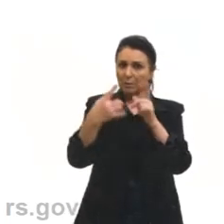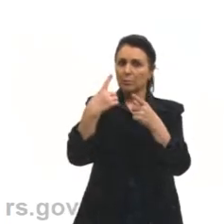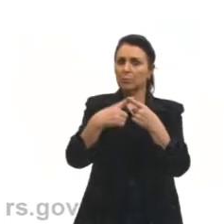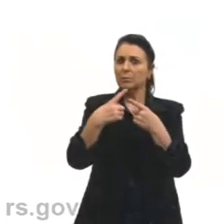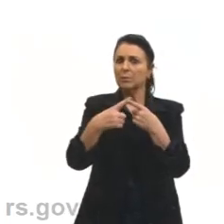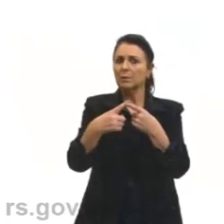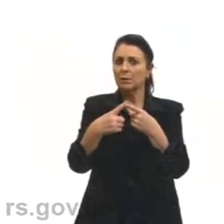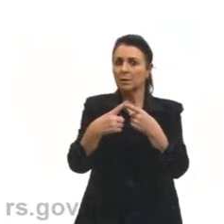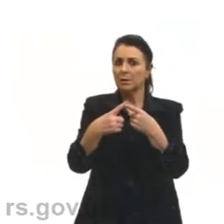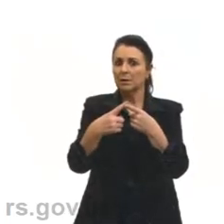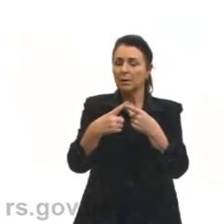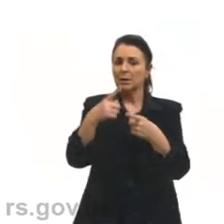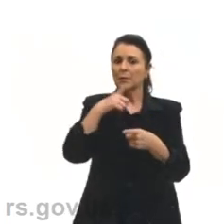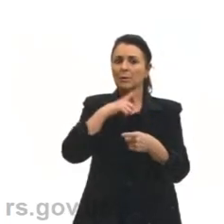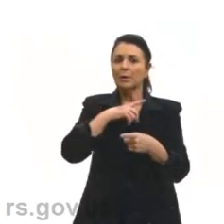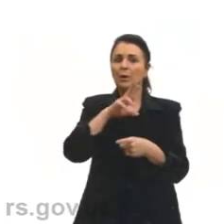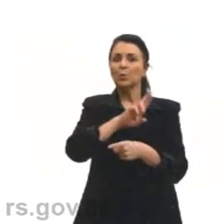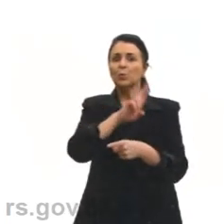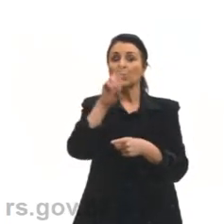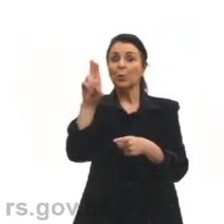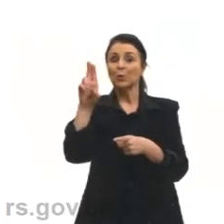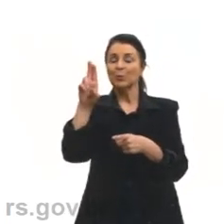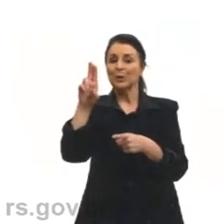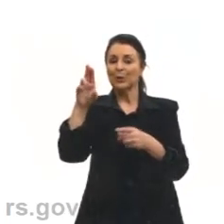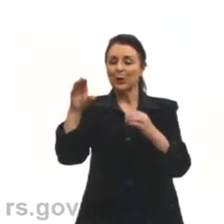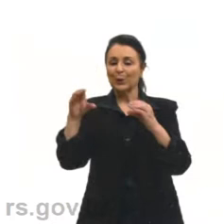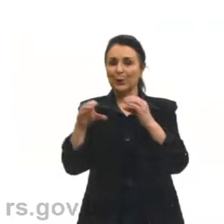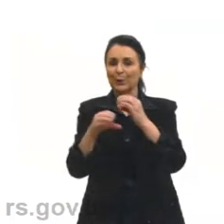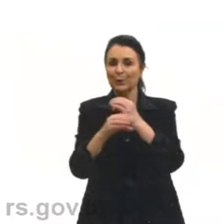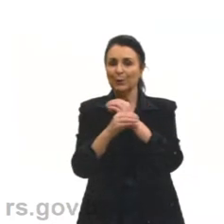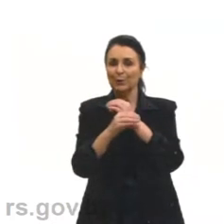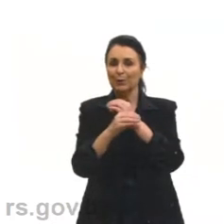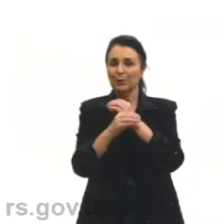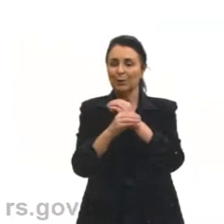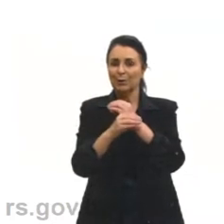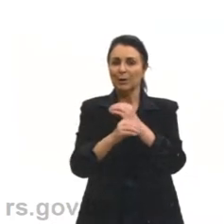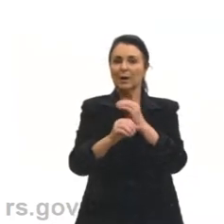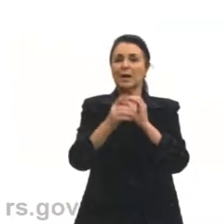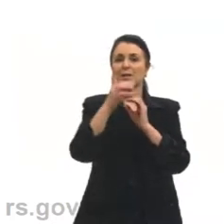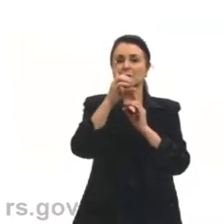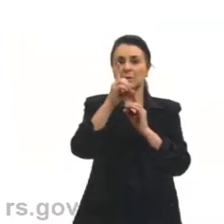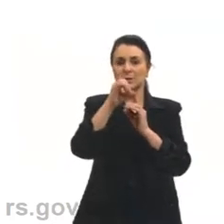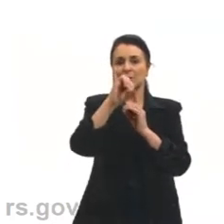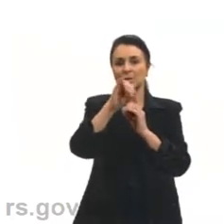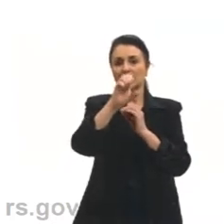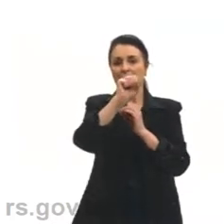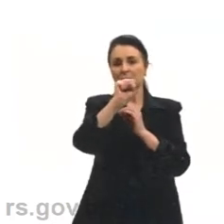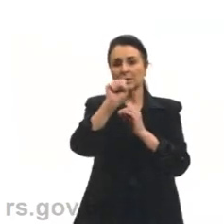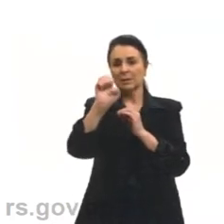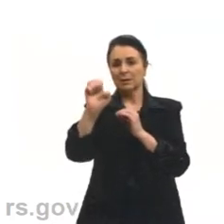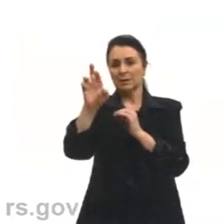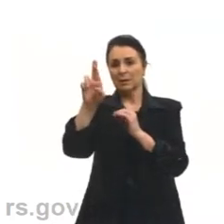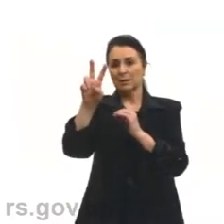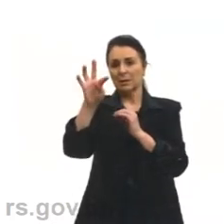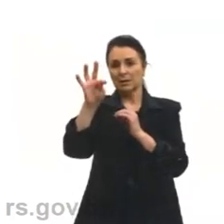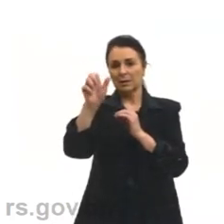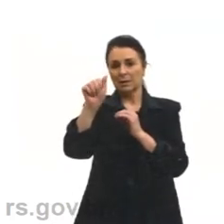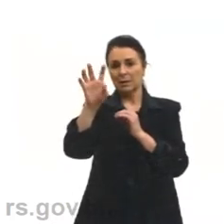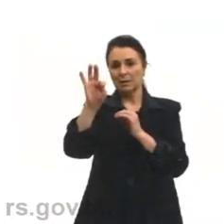Olha, por que ele tem o nome composto ali? É dissertativo argumentativo. Ou seja,